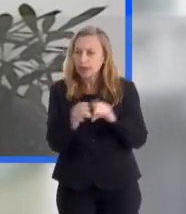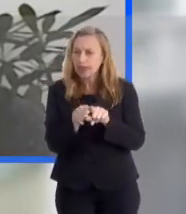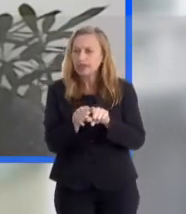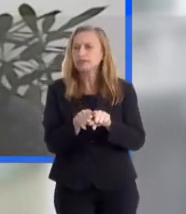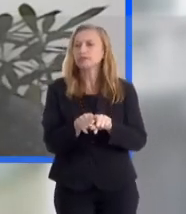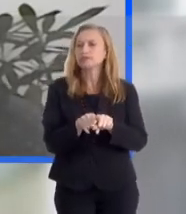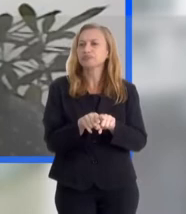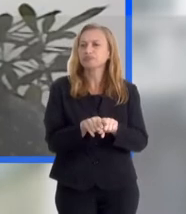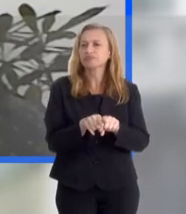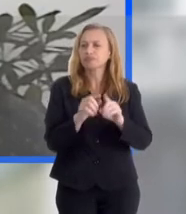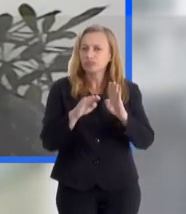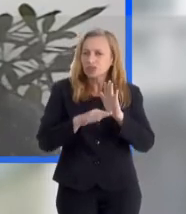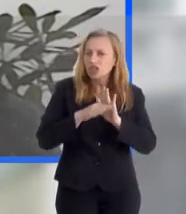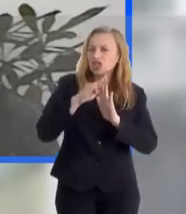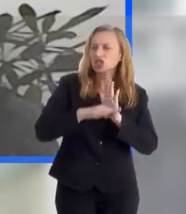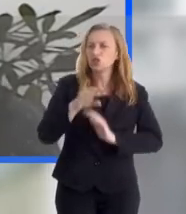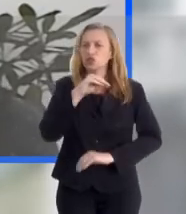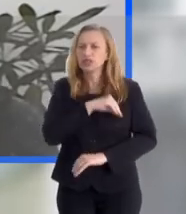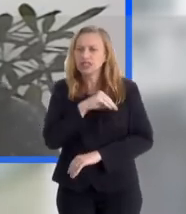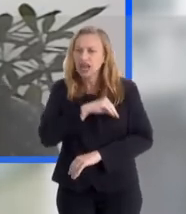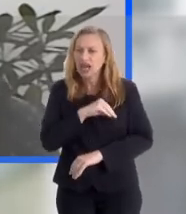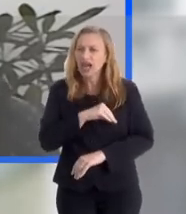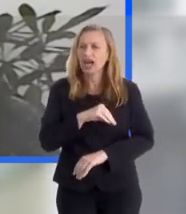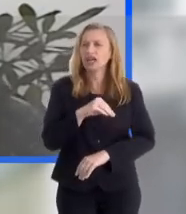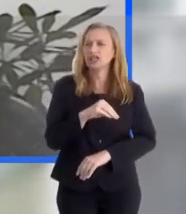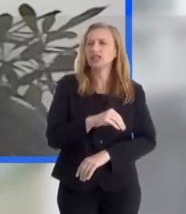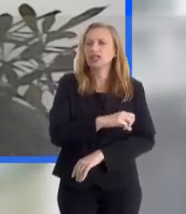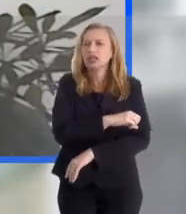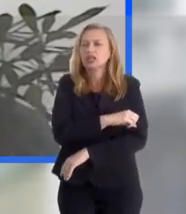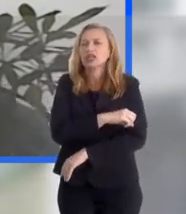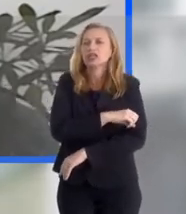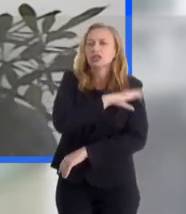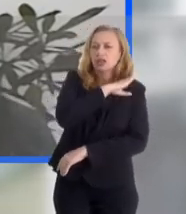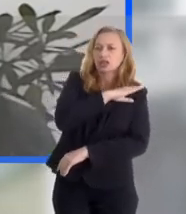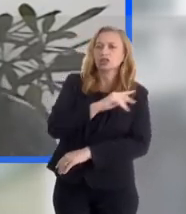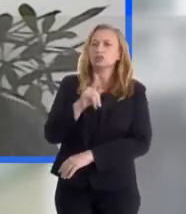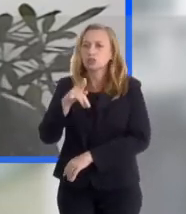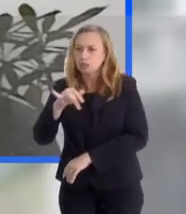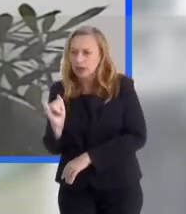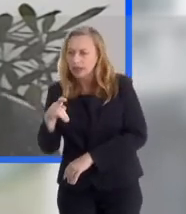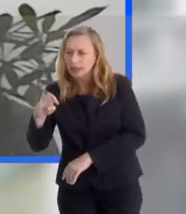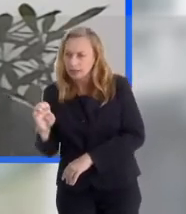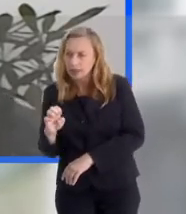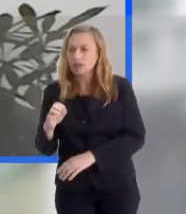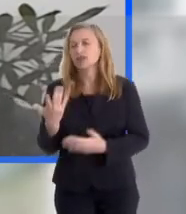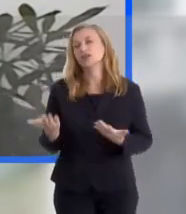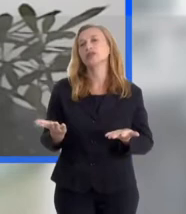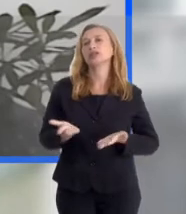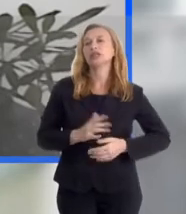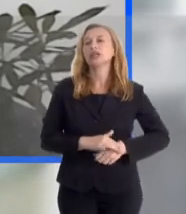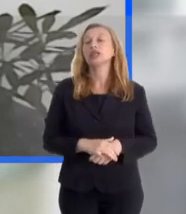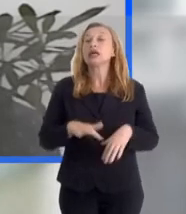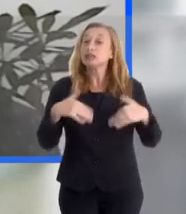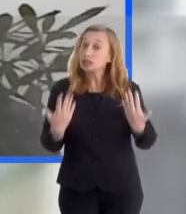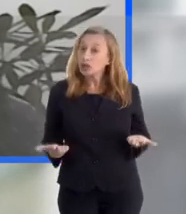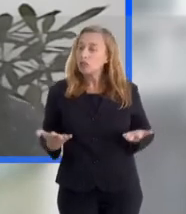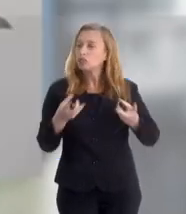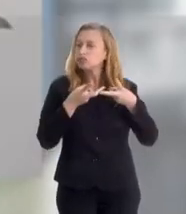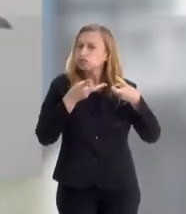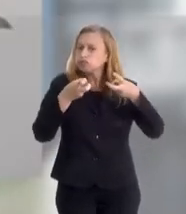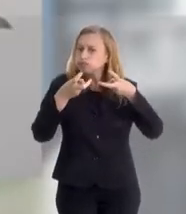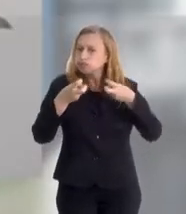A gente sabe que o nível de renda, a escolaridade dos pais, alguns fatores interferem no desempenho escolar.